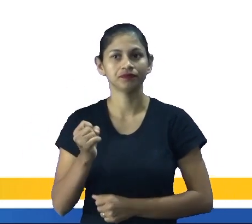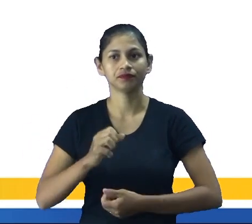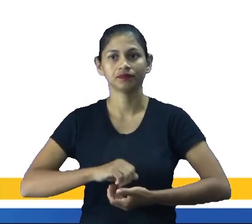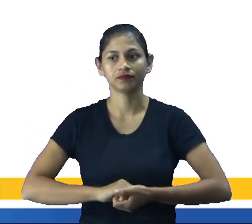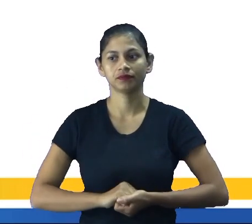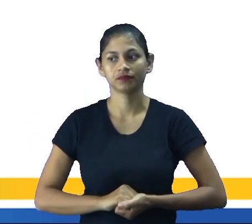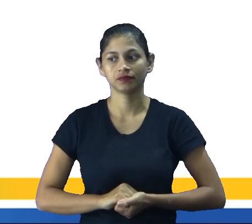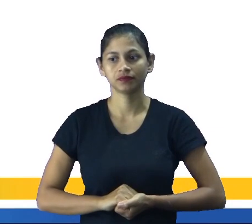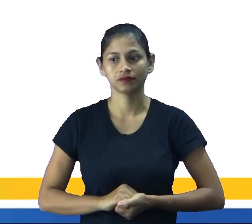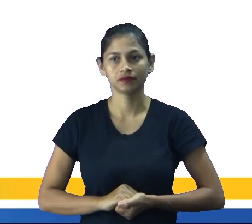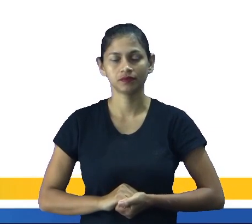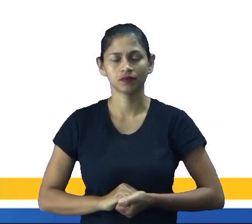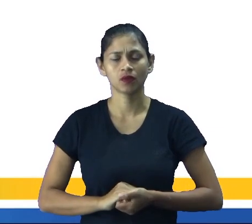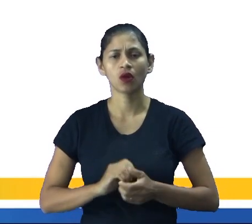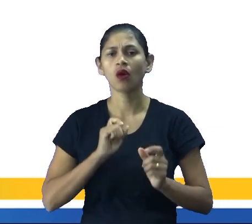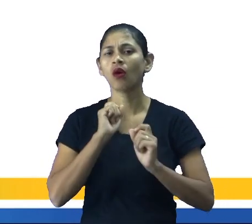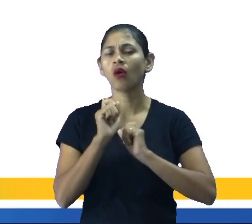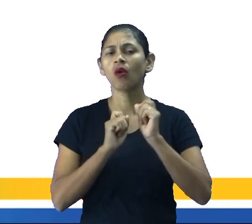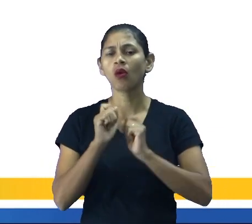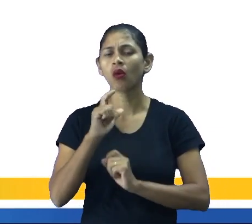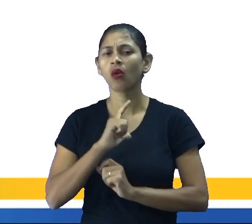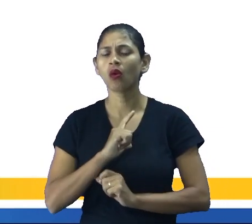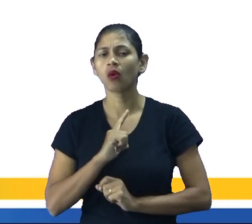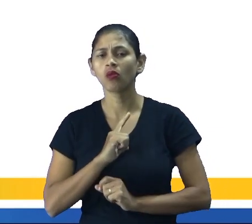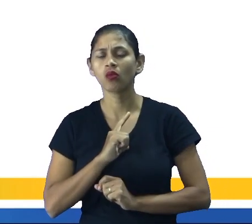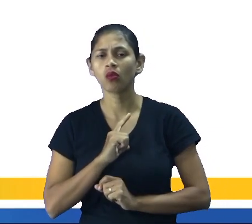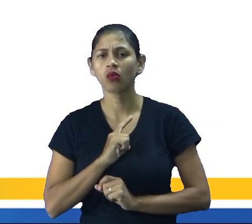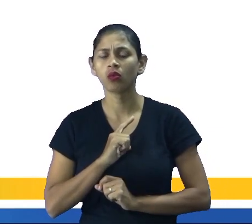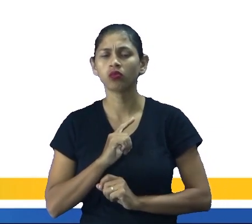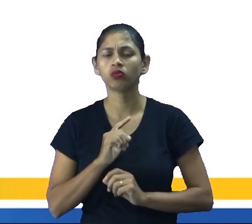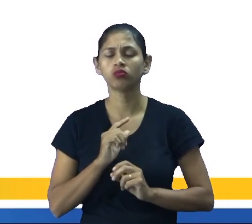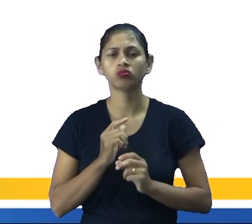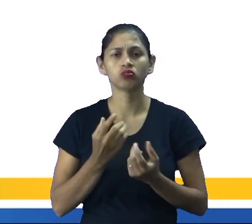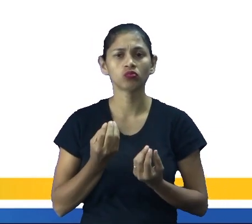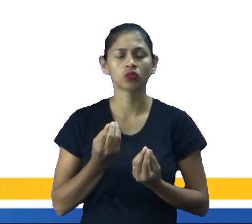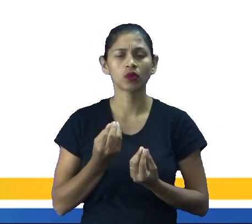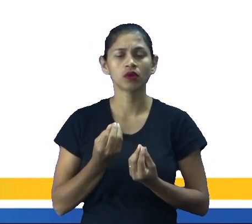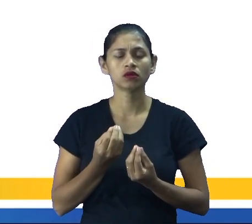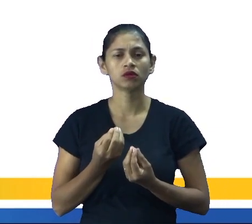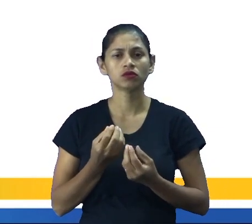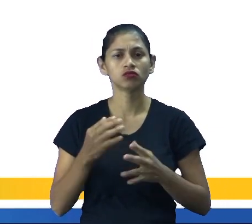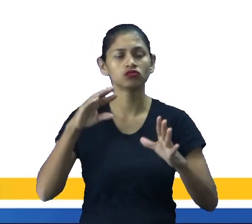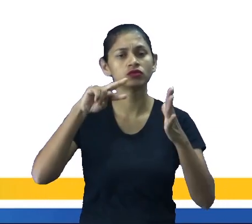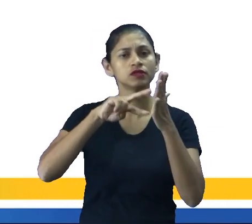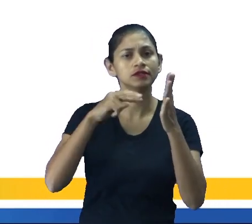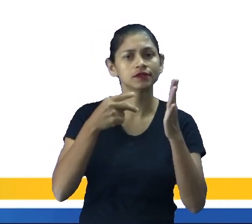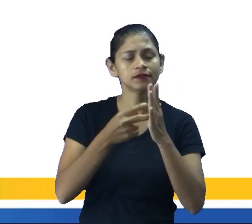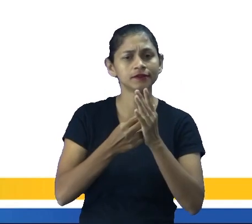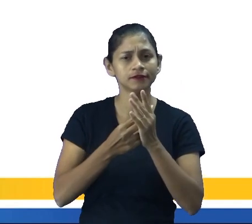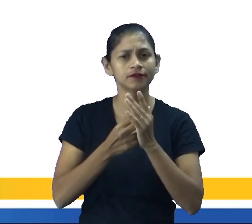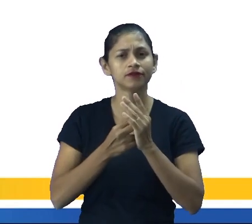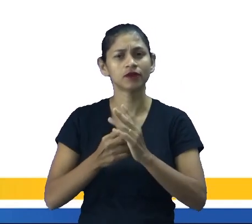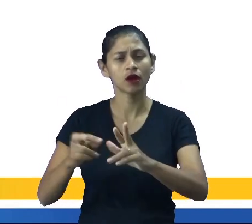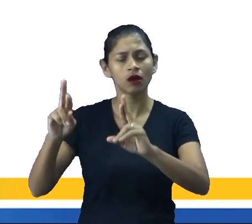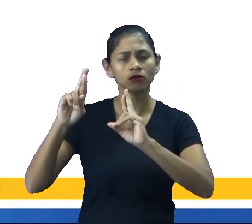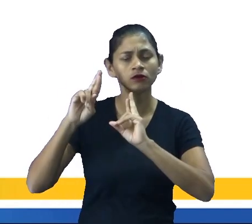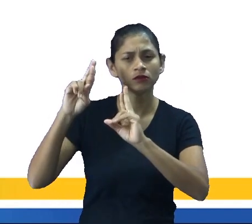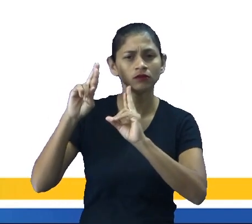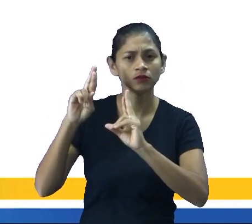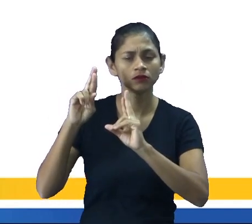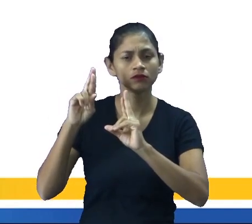é que nós temos a respeito do ano novo? Ele significa esperança, renovação e mudança.